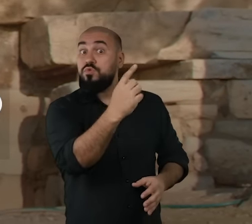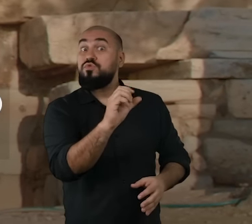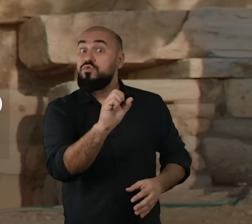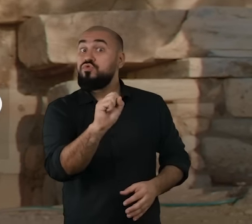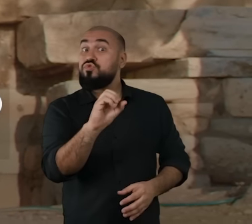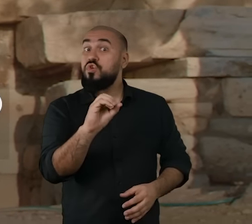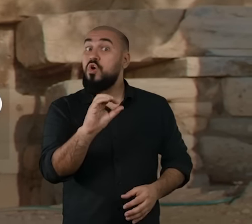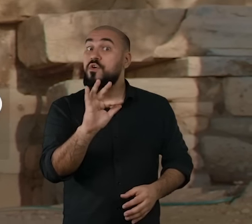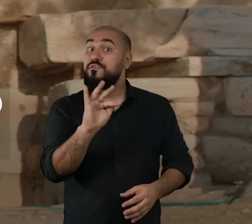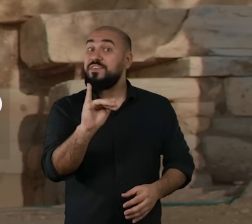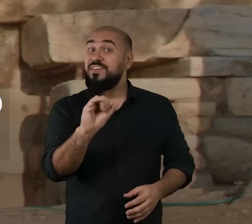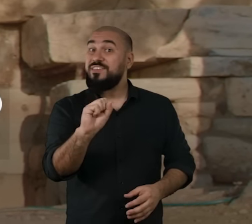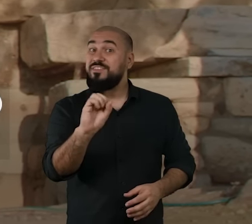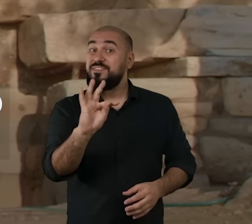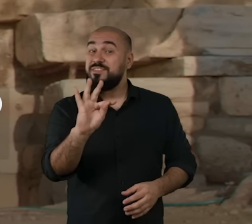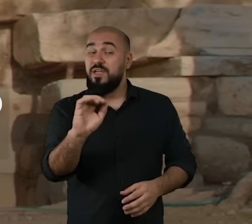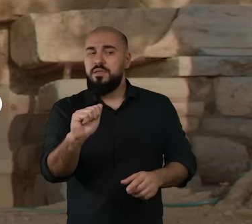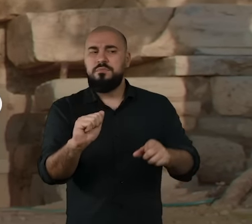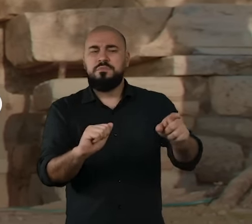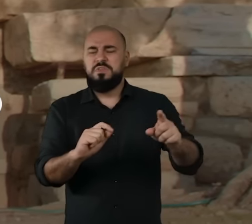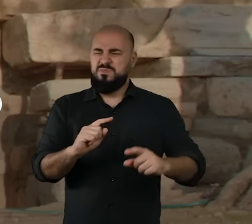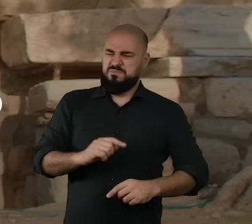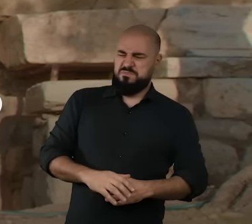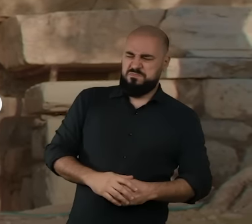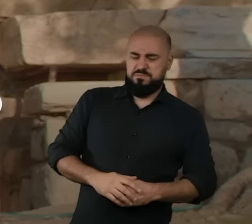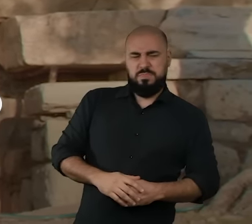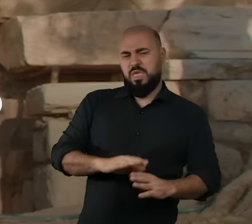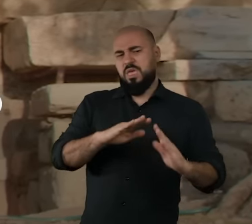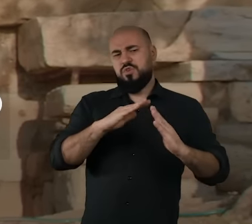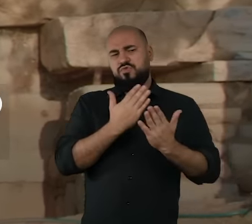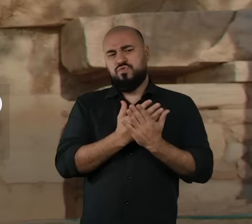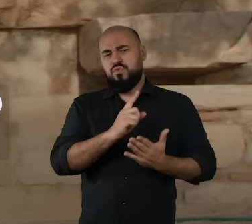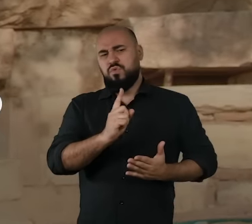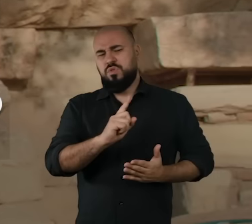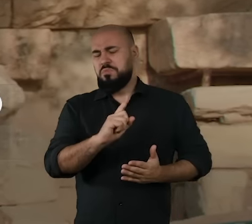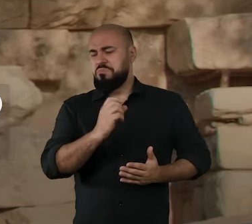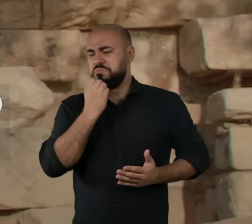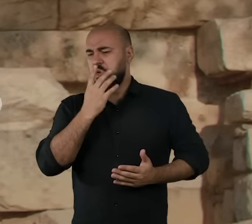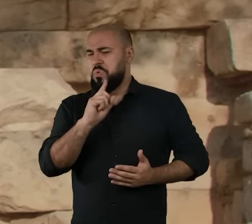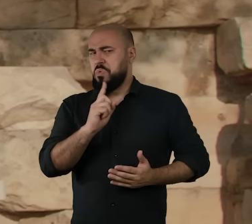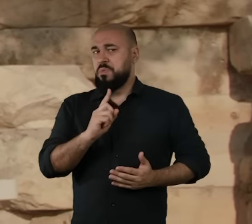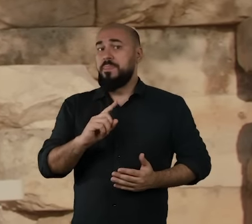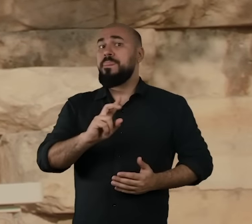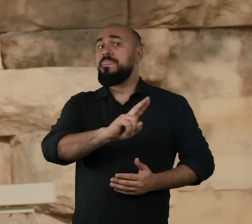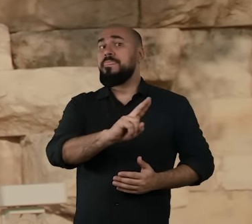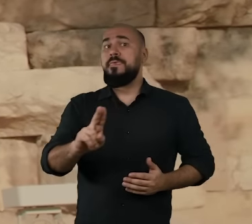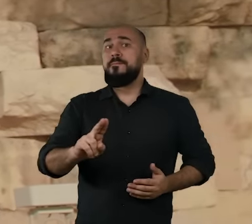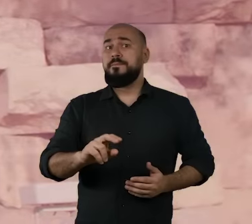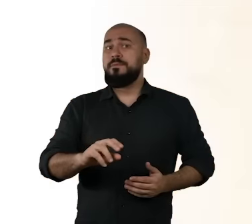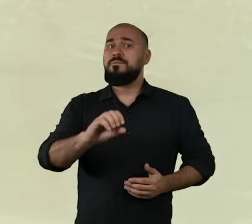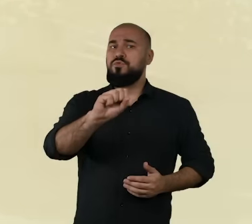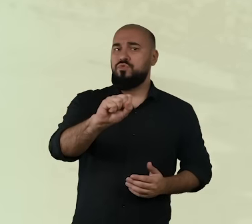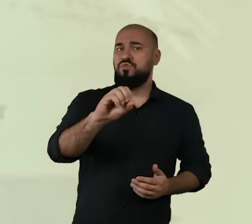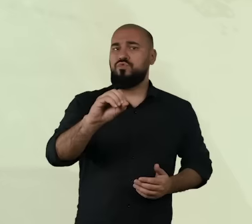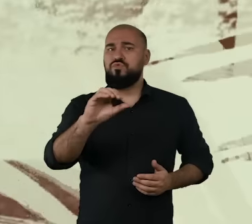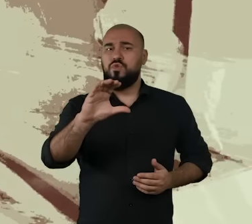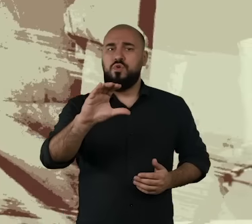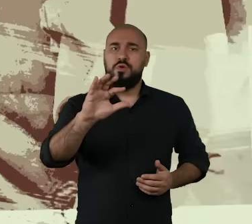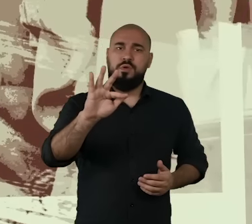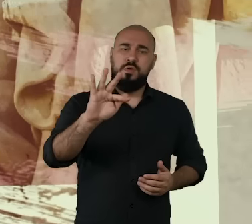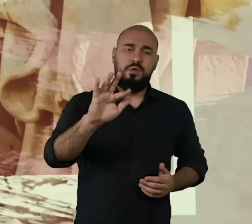homem que questionou não apenas a escola dos sofistas, mas todo o mundo filosófico. O seu nome, Sócrates.